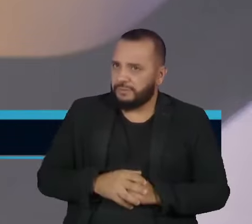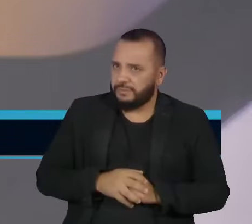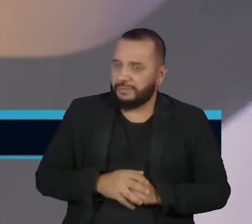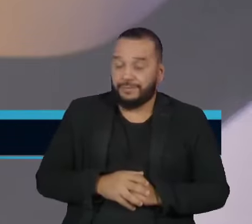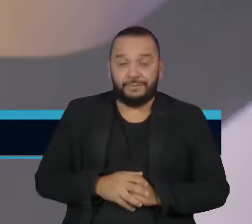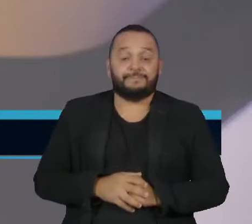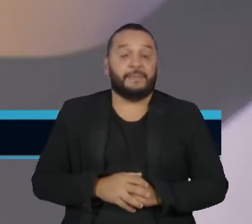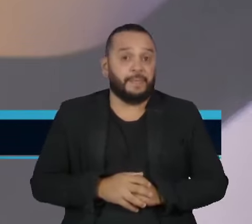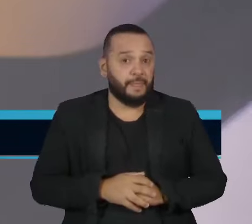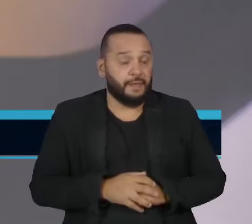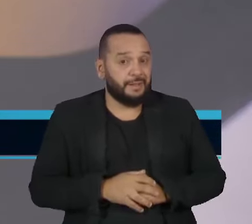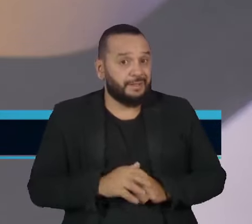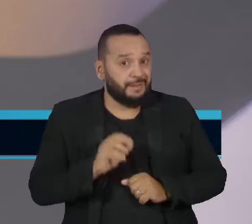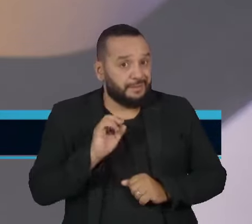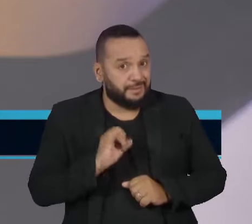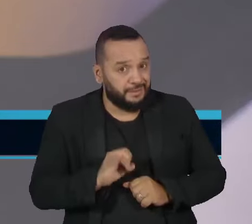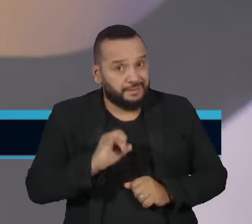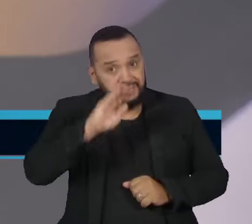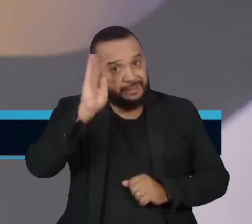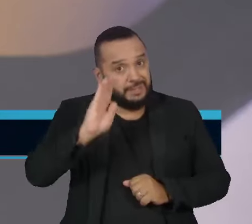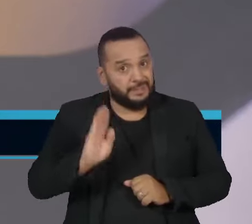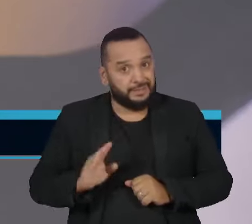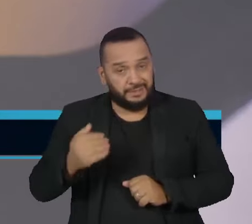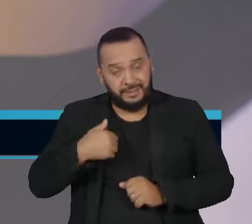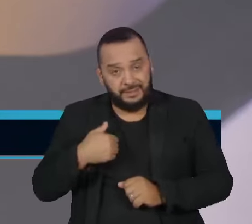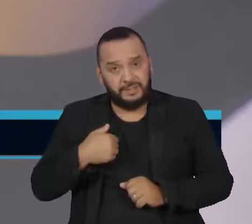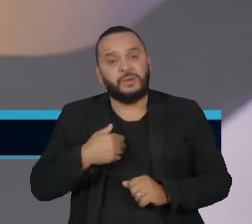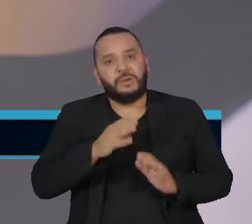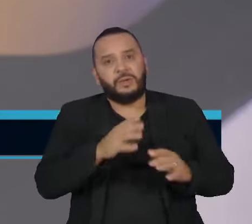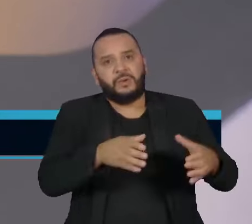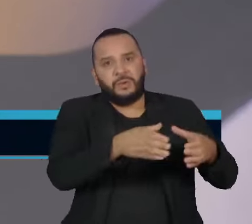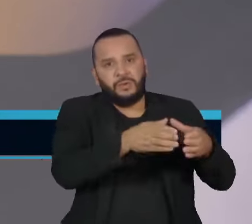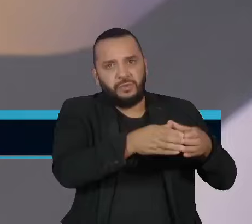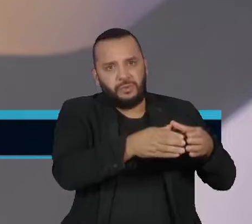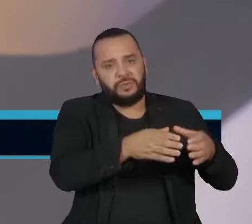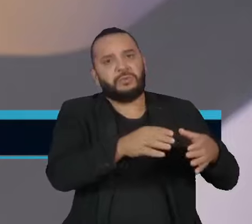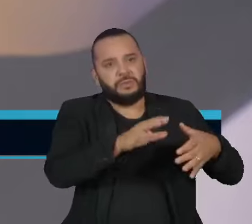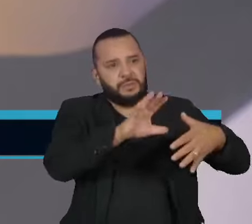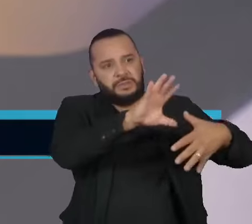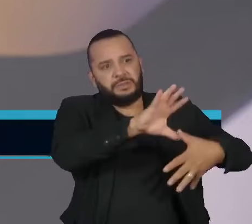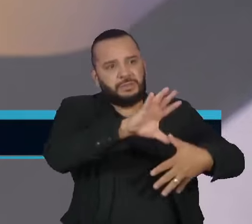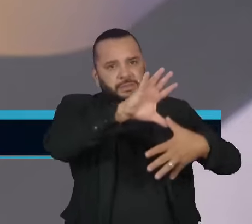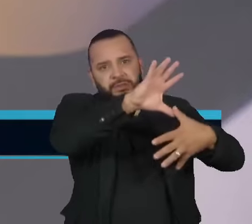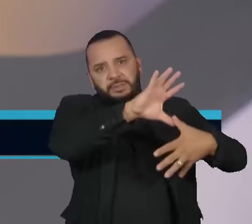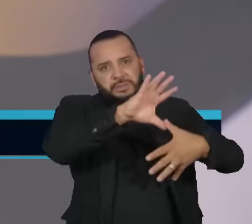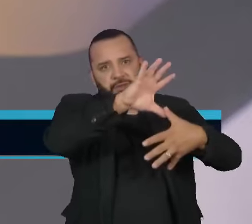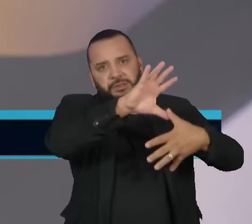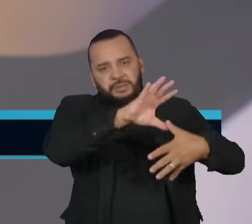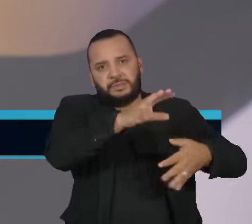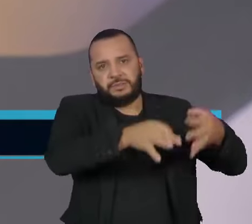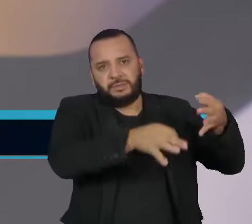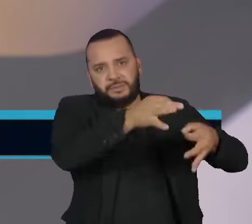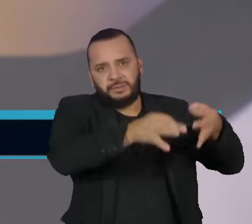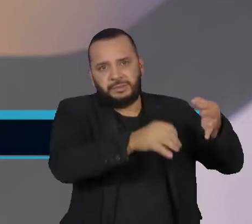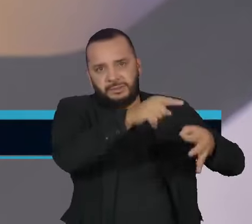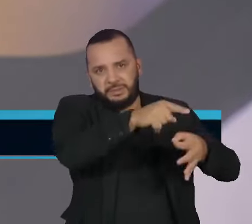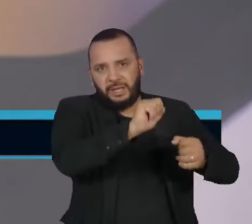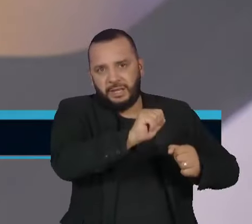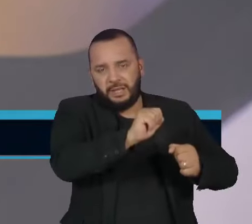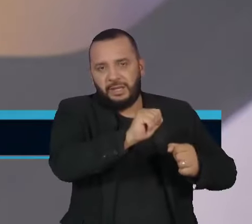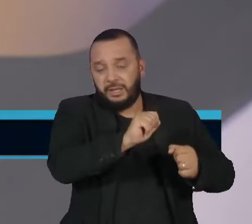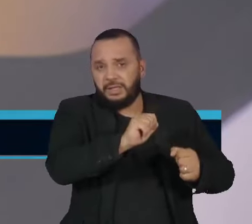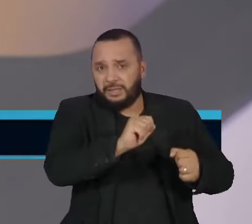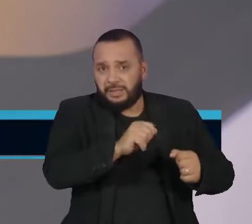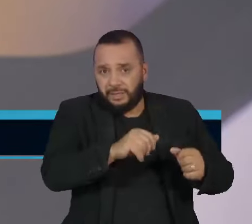deixar de cumprir a decisão da Corte Interamericana, no limite ele pode ser retirado da